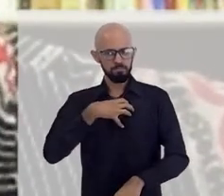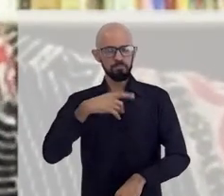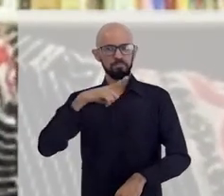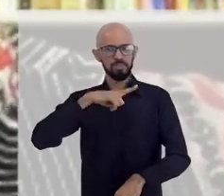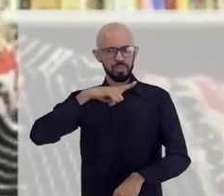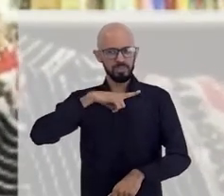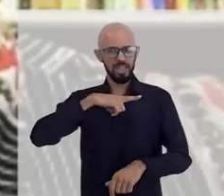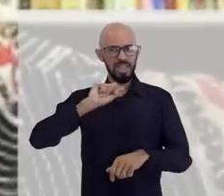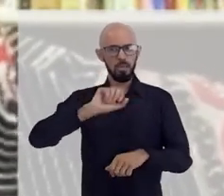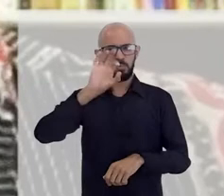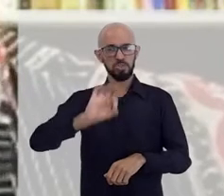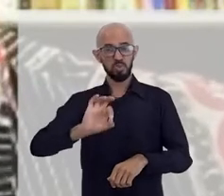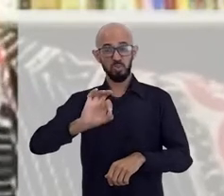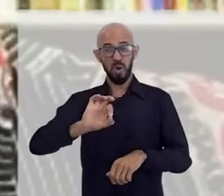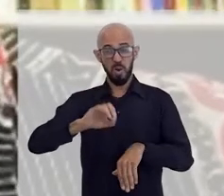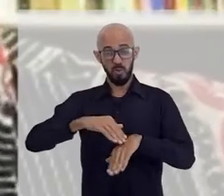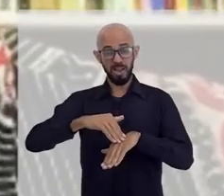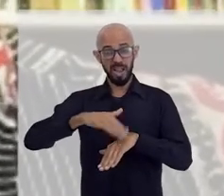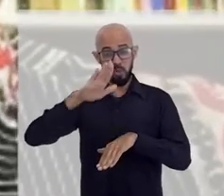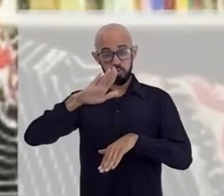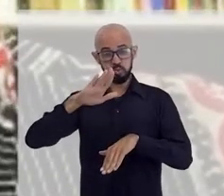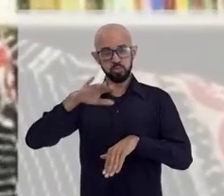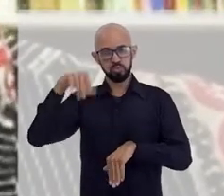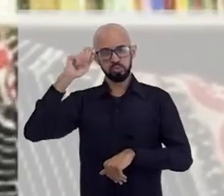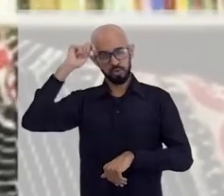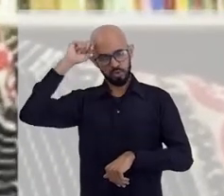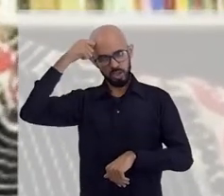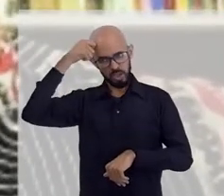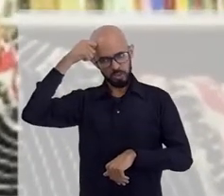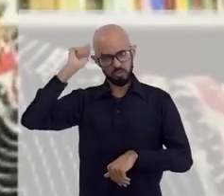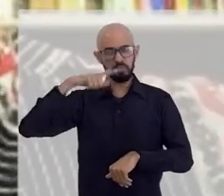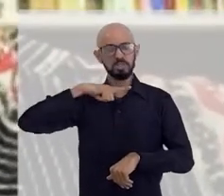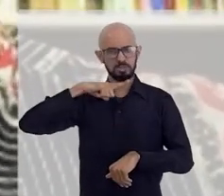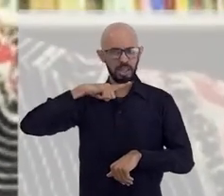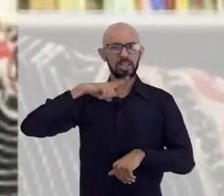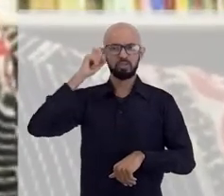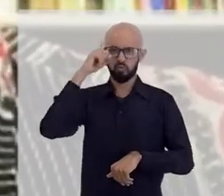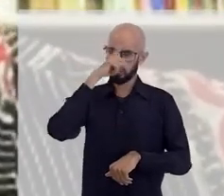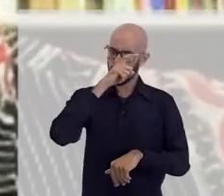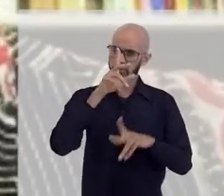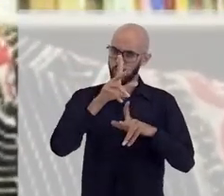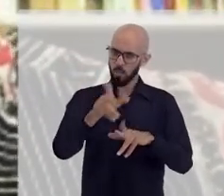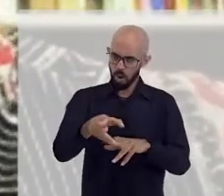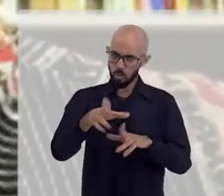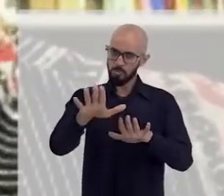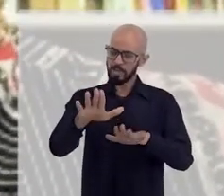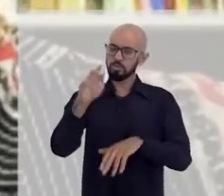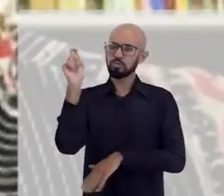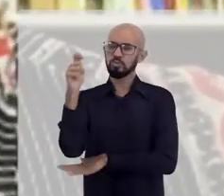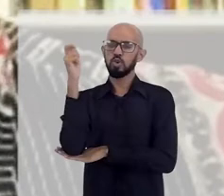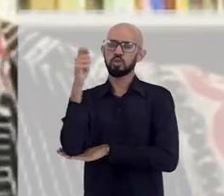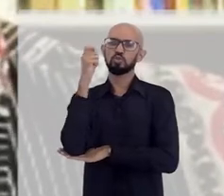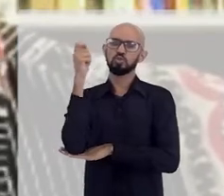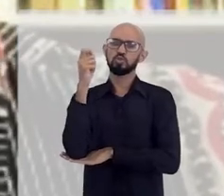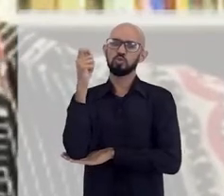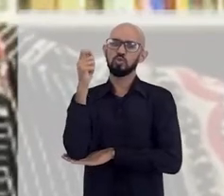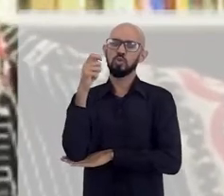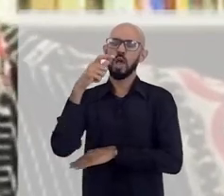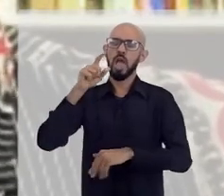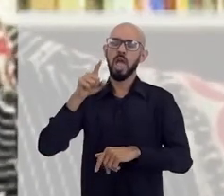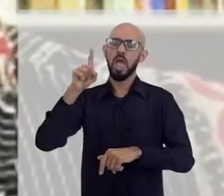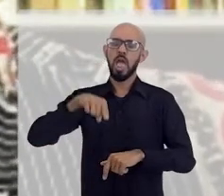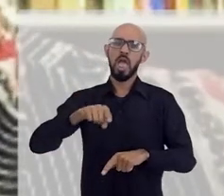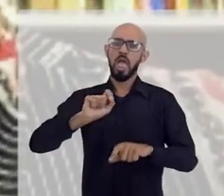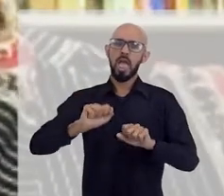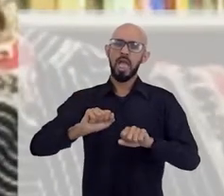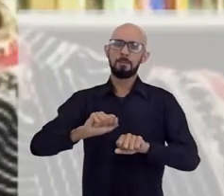negras, temos aqui também as nossas dificuldades em relação à questão racial. Mas no Rio Grande do Sul isso está colocado de uma forma muito